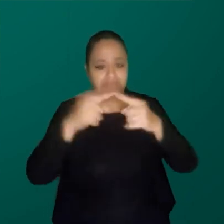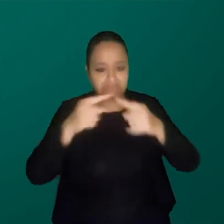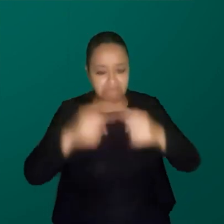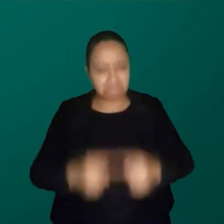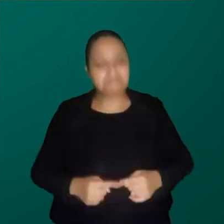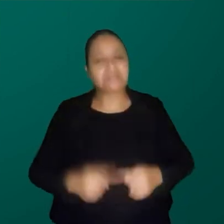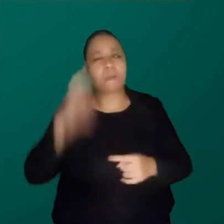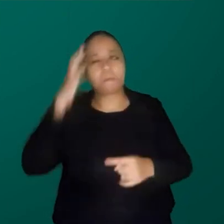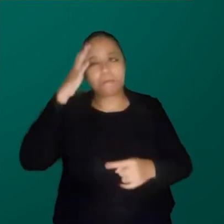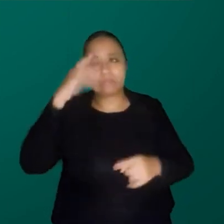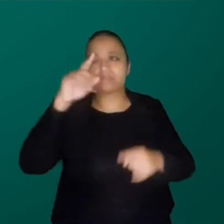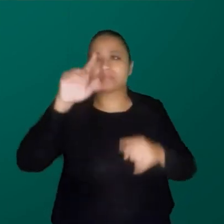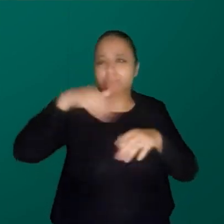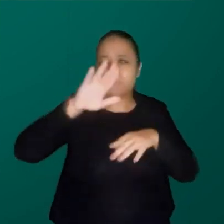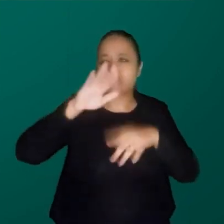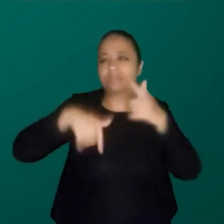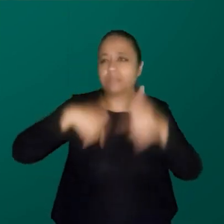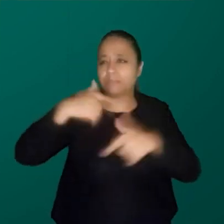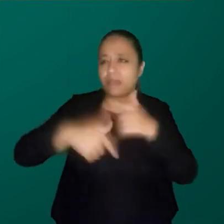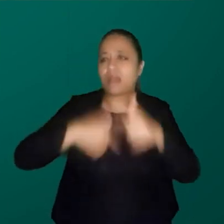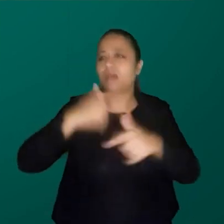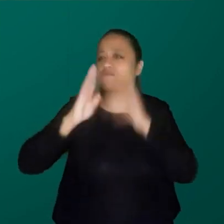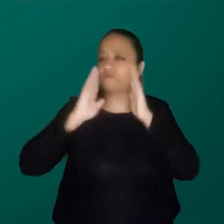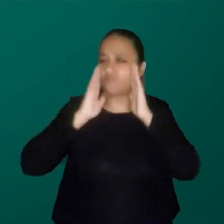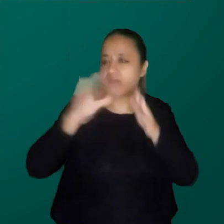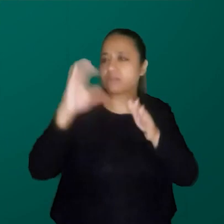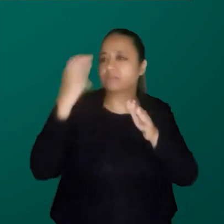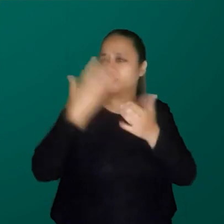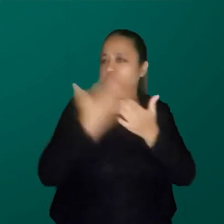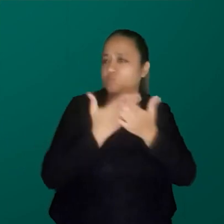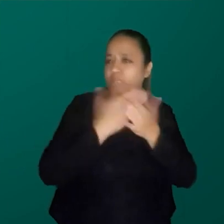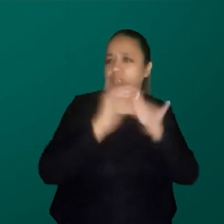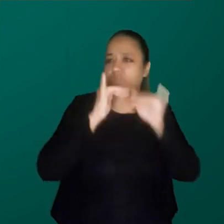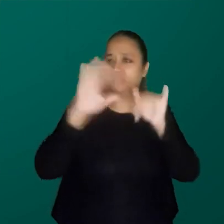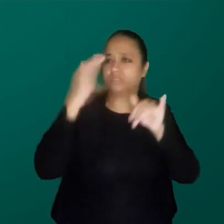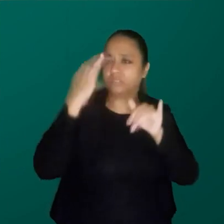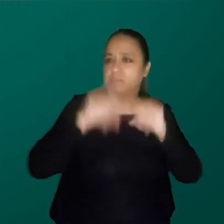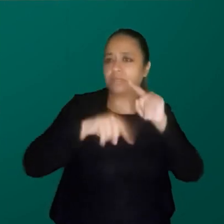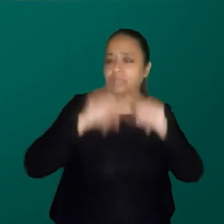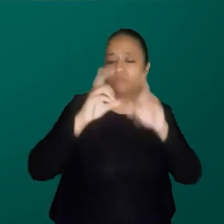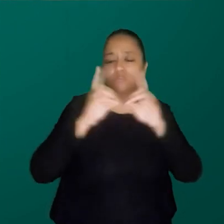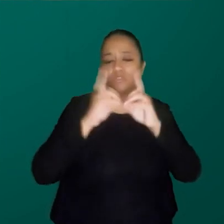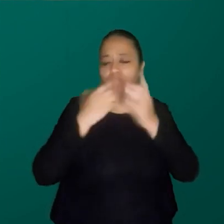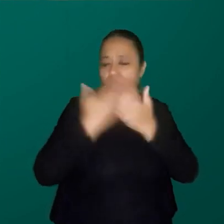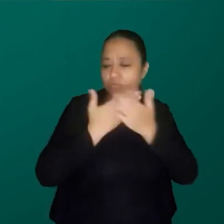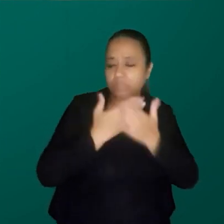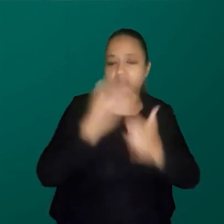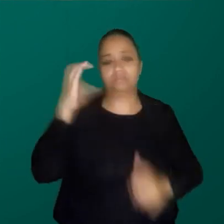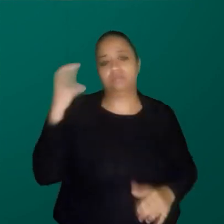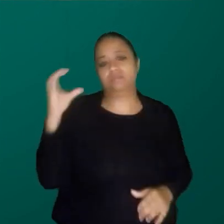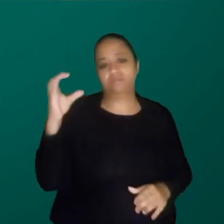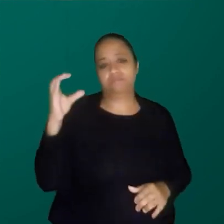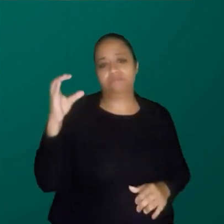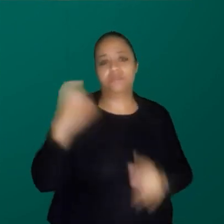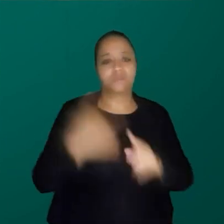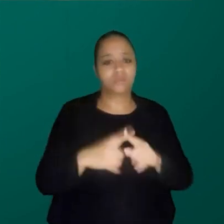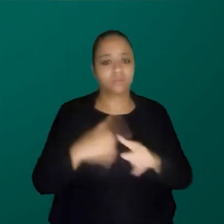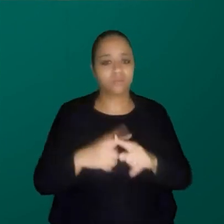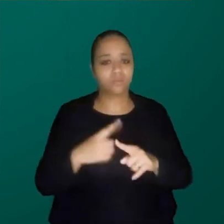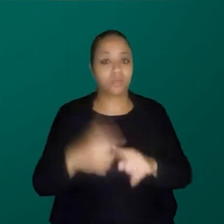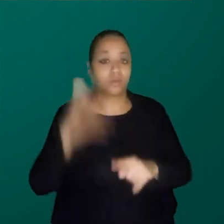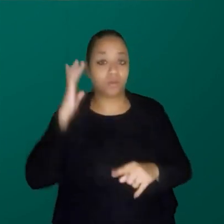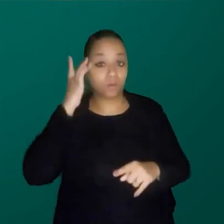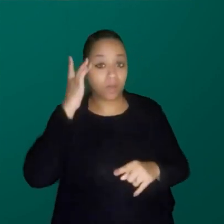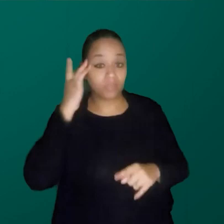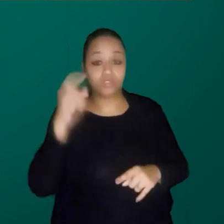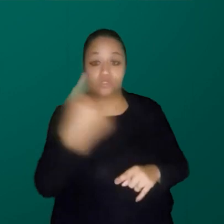em trabalhar mais em prol da ciência e estudar a divulgação científica, estudar o material didático, estudar a ciência, né, gente? Porque eu acho que